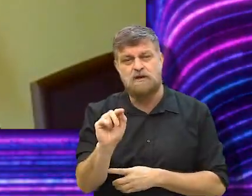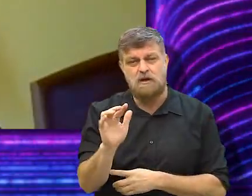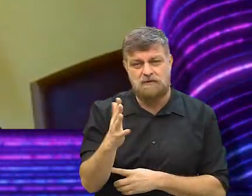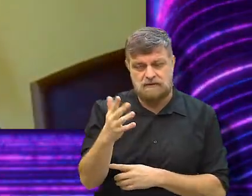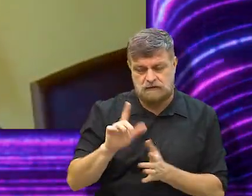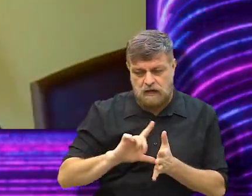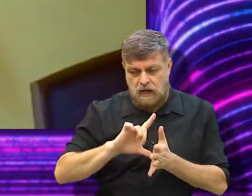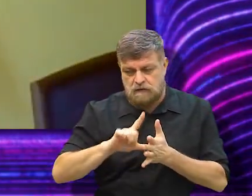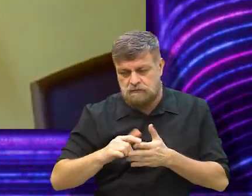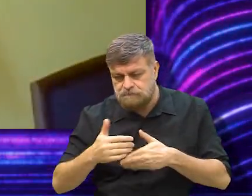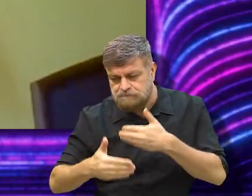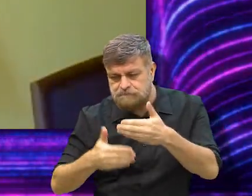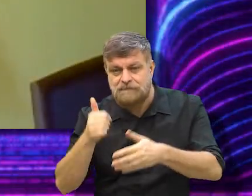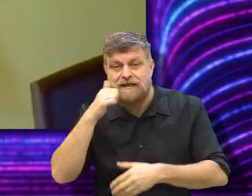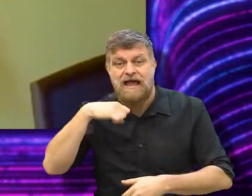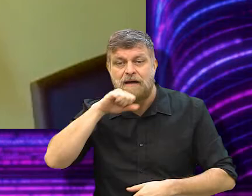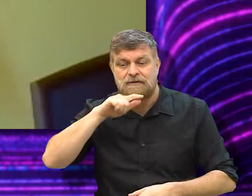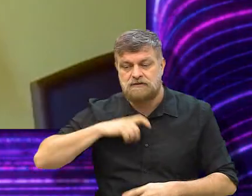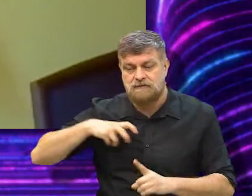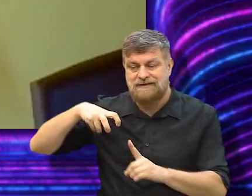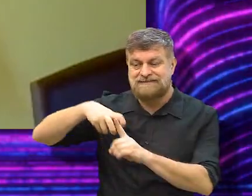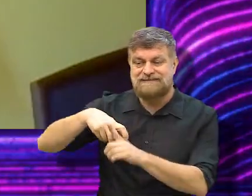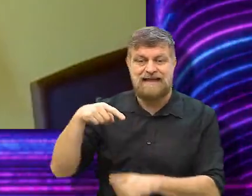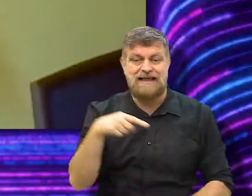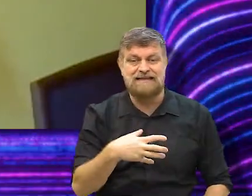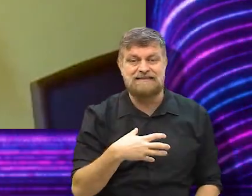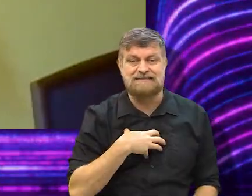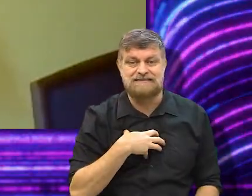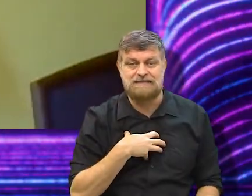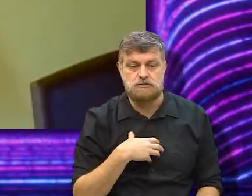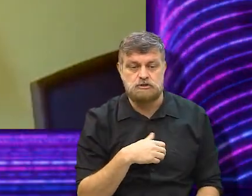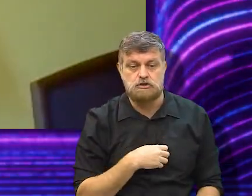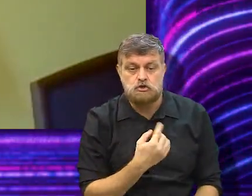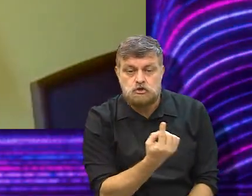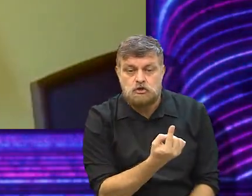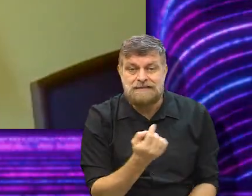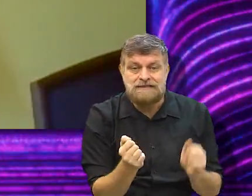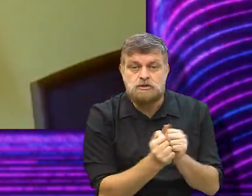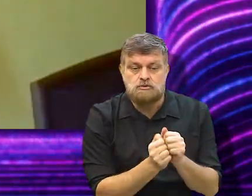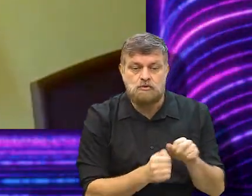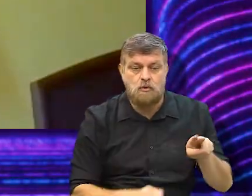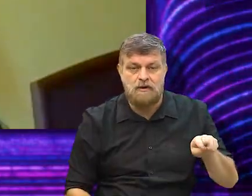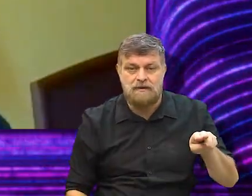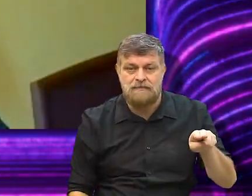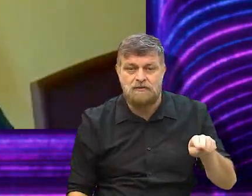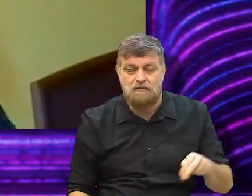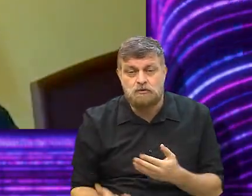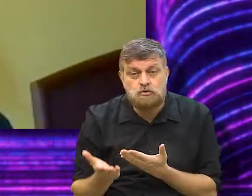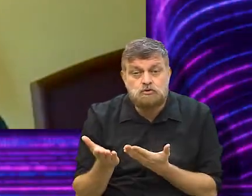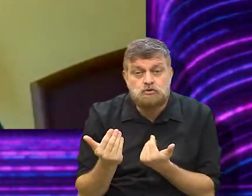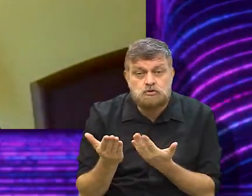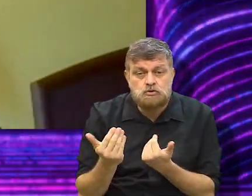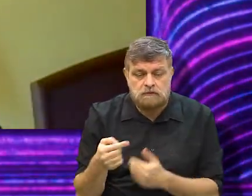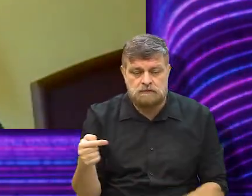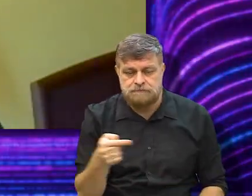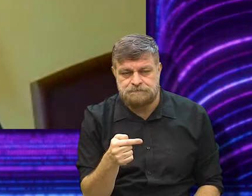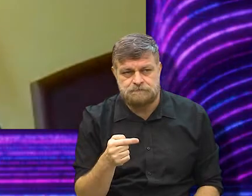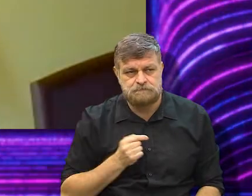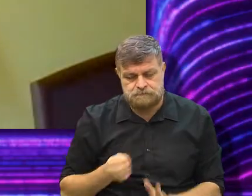situação, depois que acontece um acidente com a mãe, que ela fica sozinha no subterrâneo com o irmão, ainda muito nova,